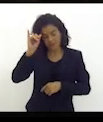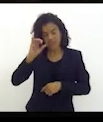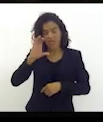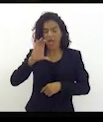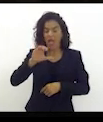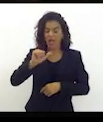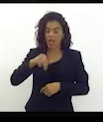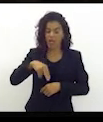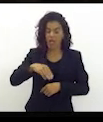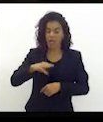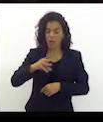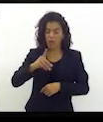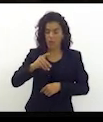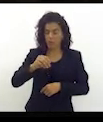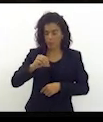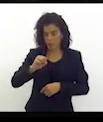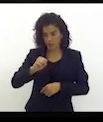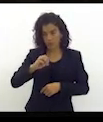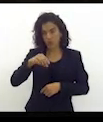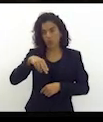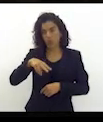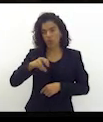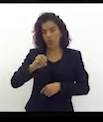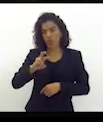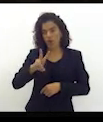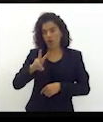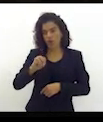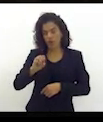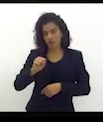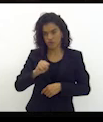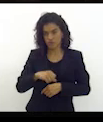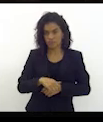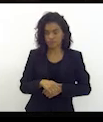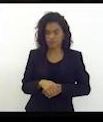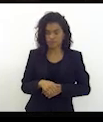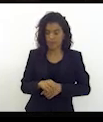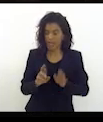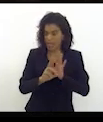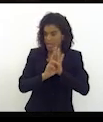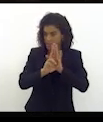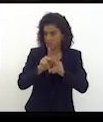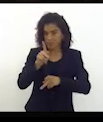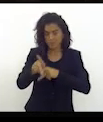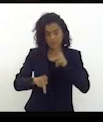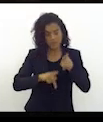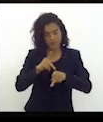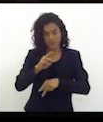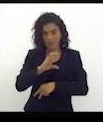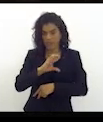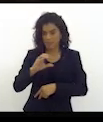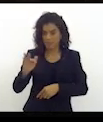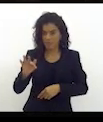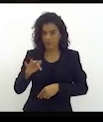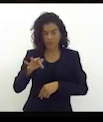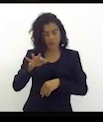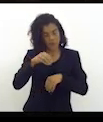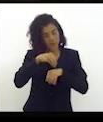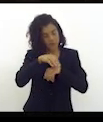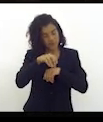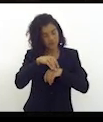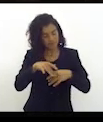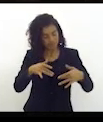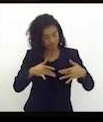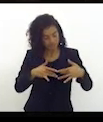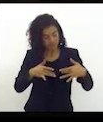amava então em favor da família Cabo Friense do povo de Cabo Frio eu trago essa mensagem de